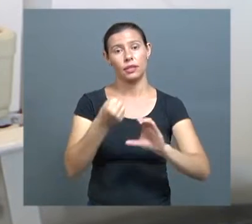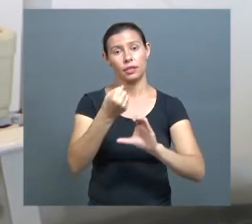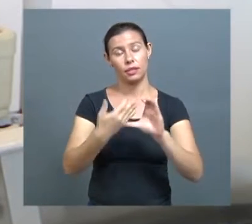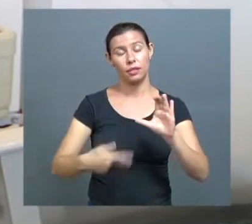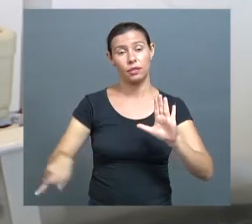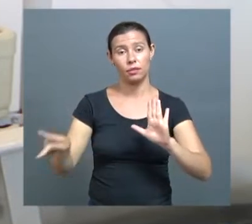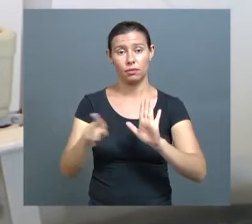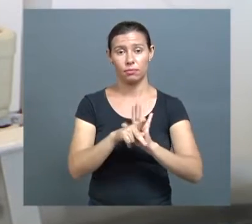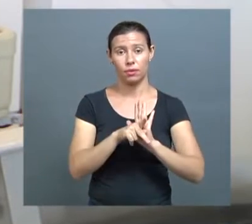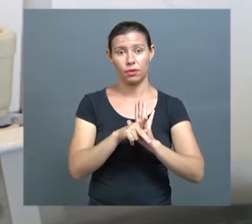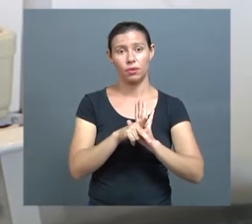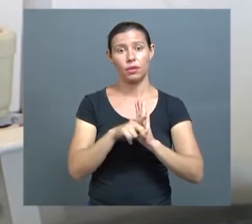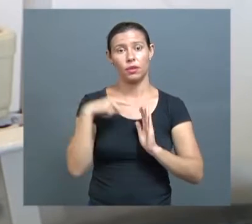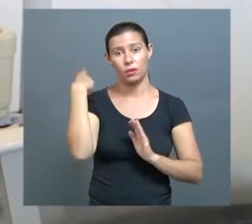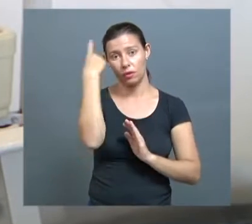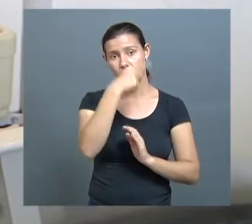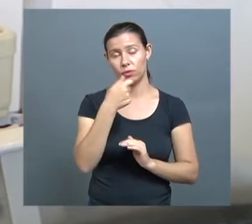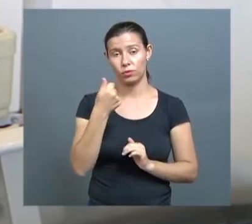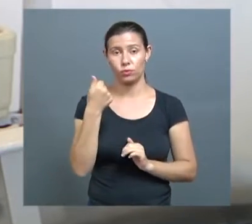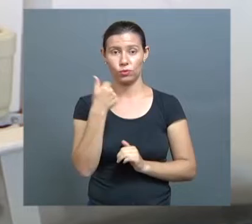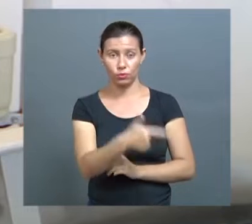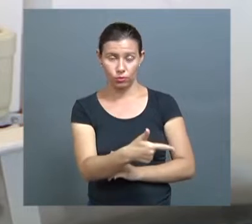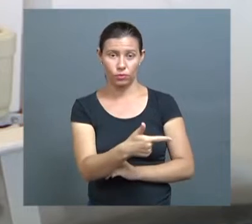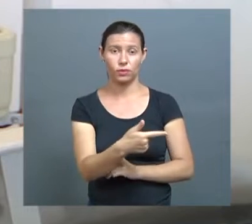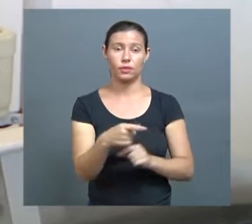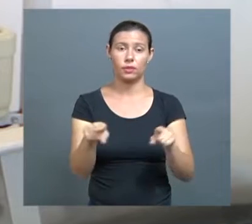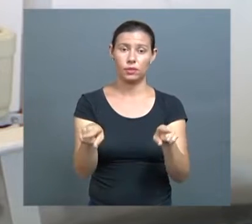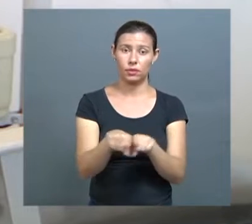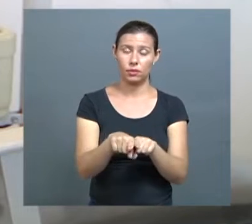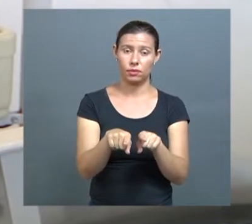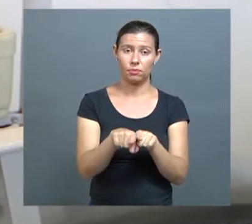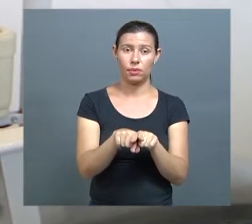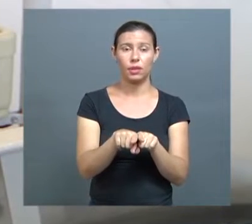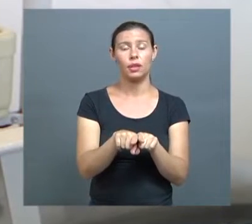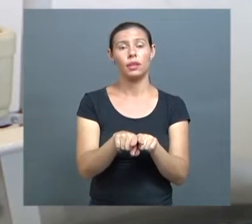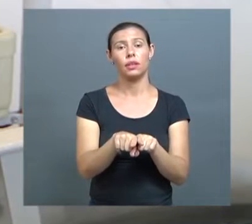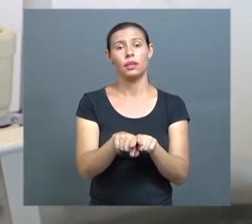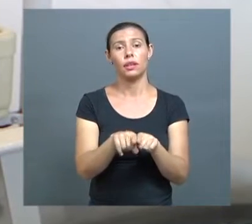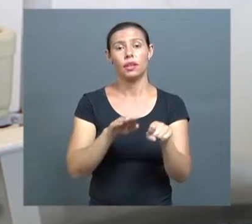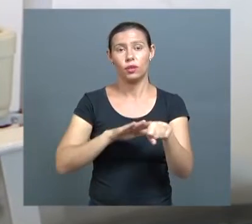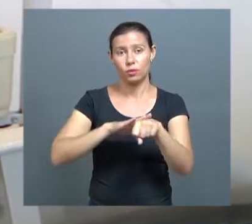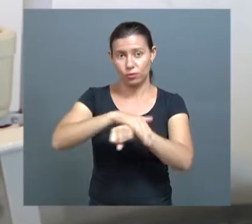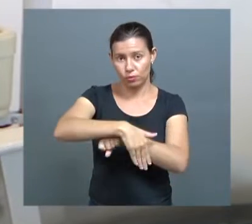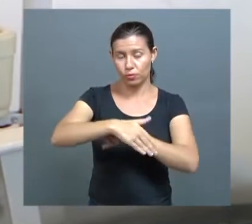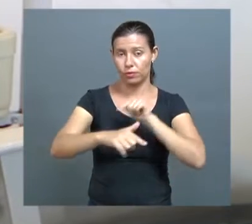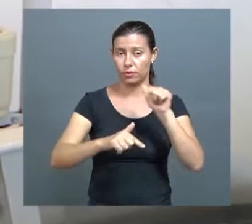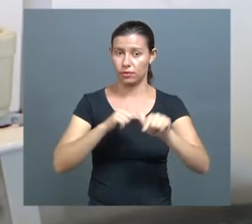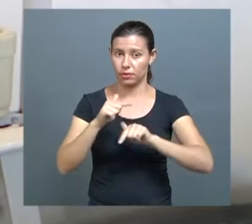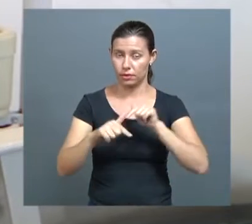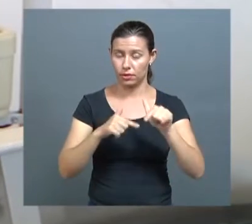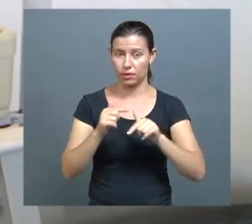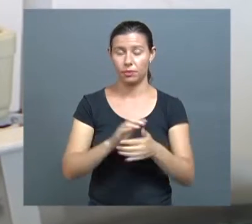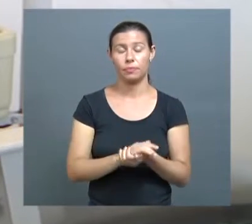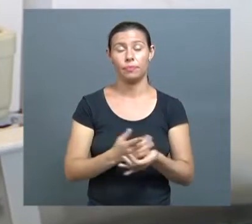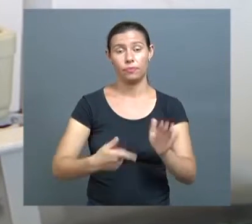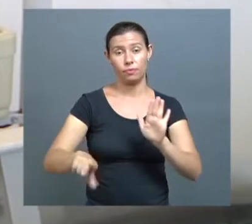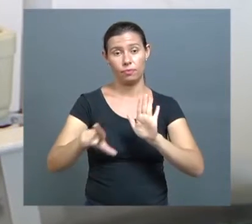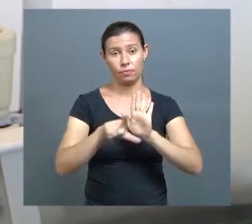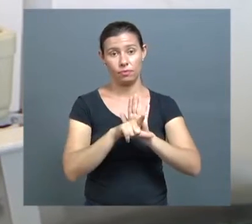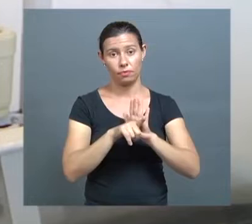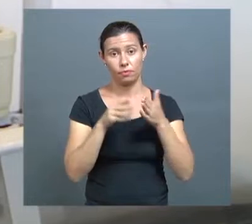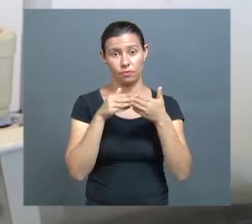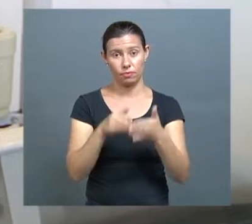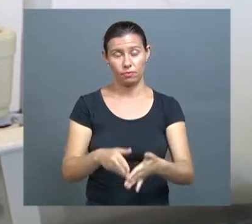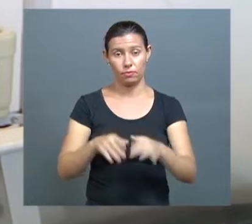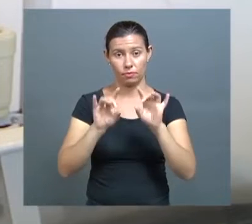insalubre, atuação em período noturno. Esse tipo de atuação, existe uma lei específica que a gente conhece como lei